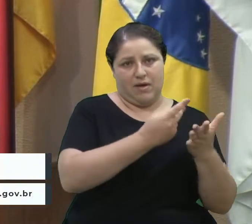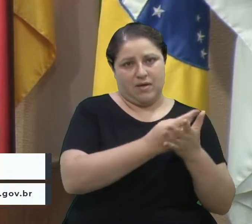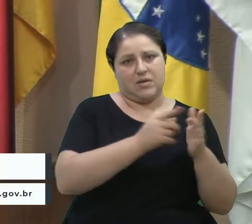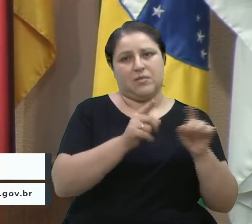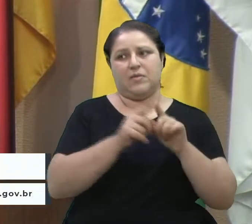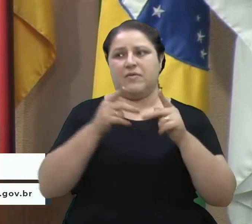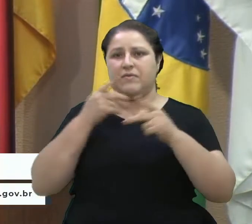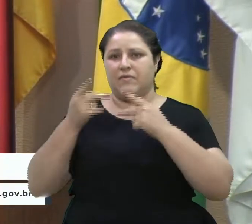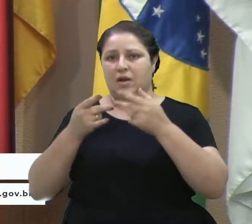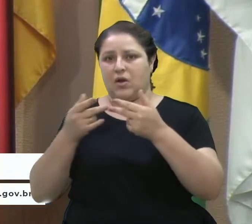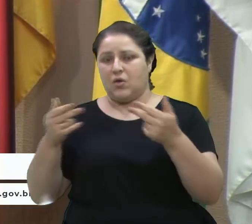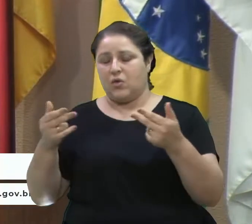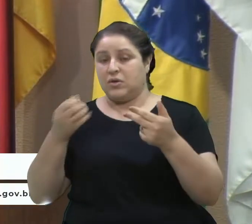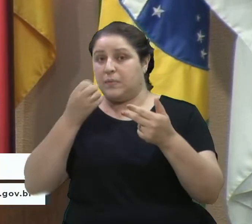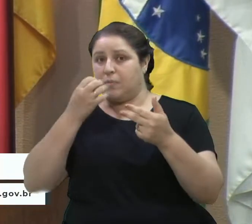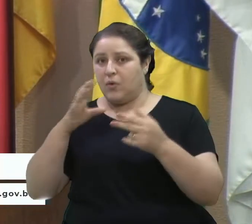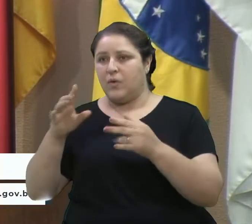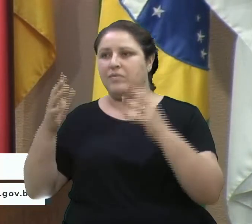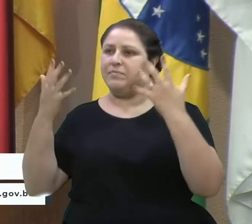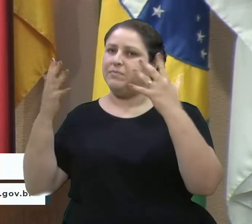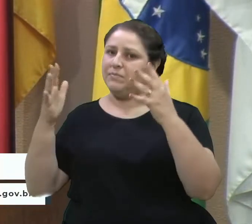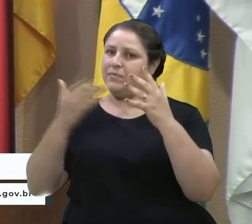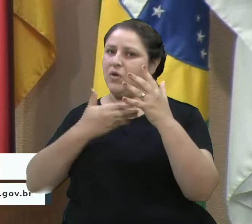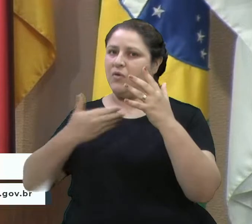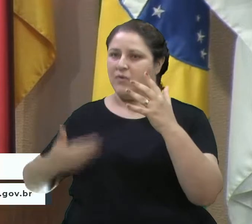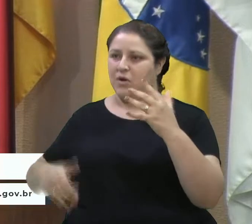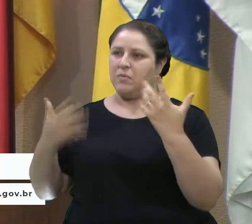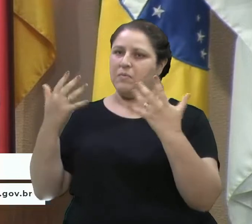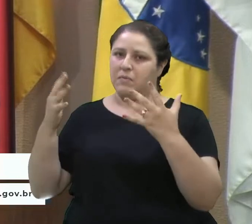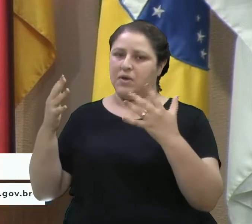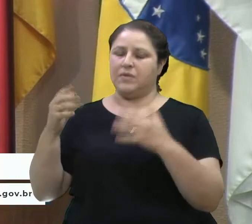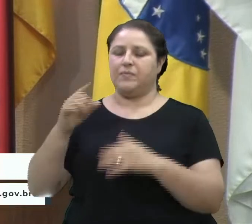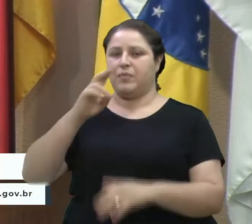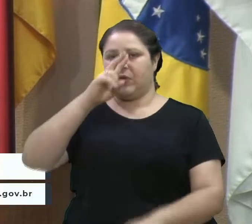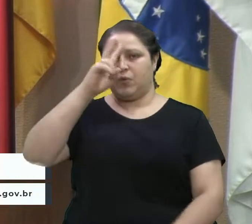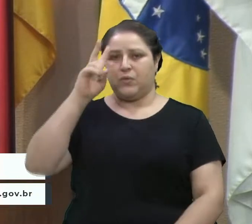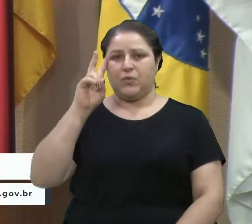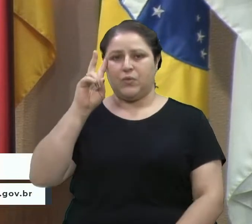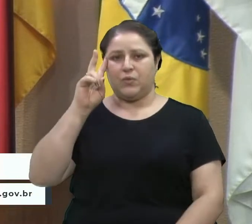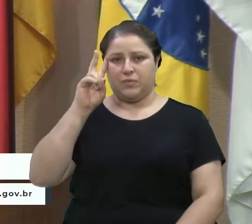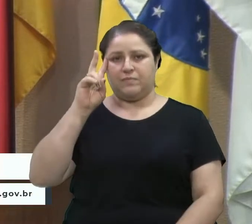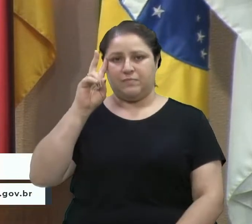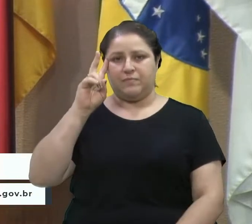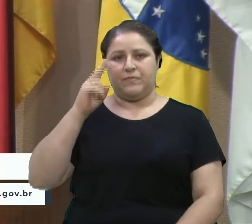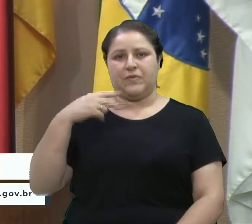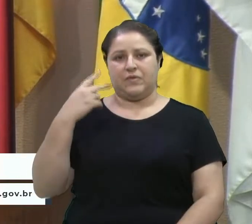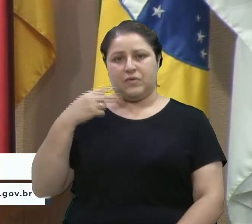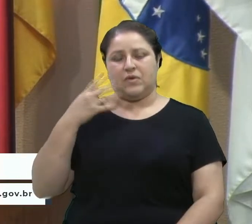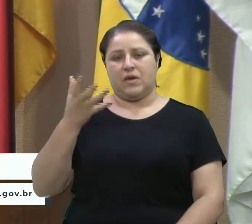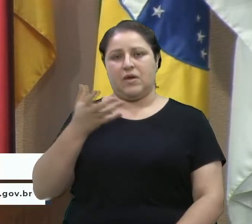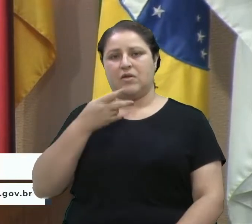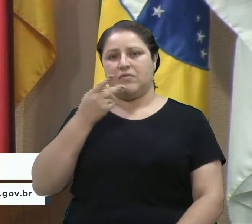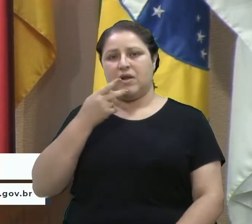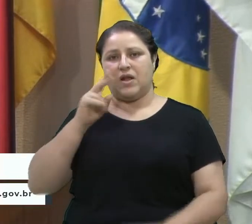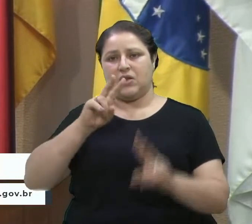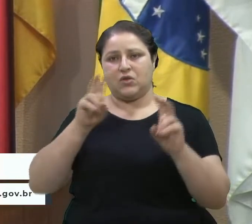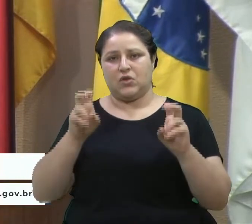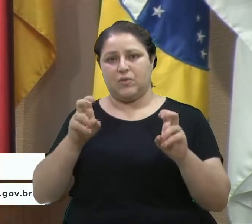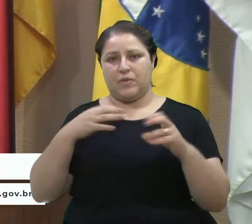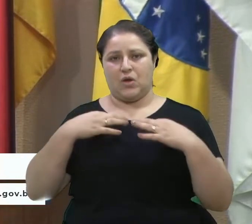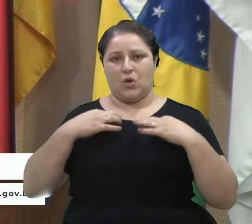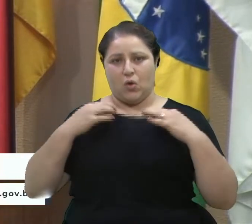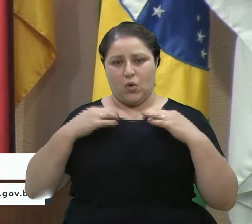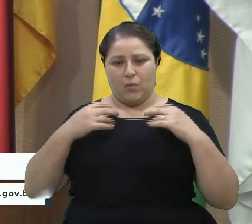elogiar as partes boas do governo. Vereador Ues, queria até falar sobre os uniformes, a gente esteve